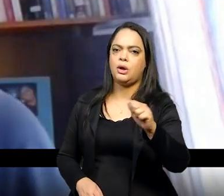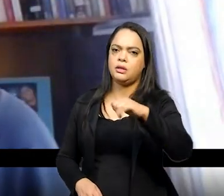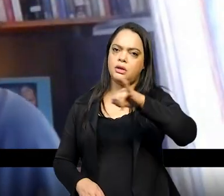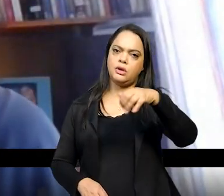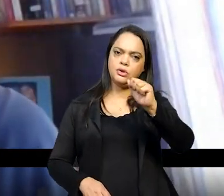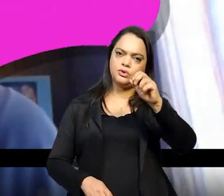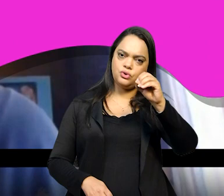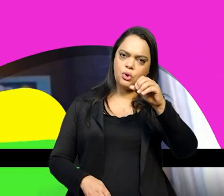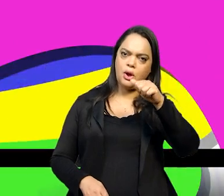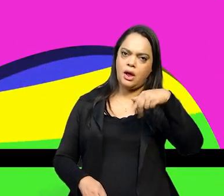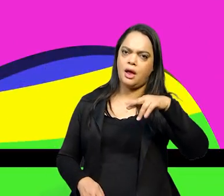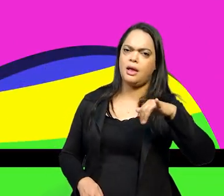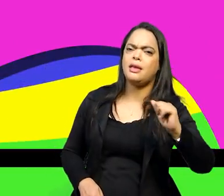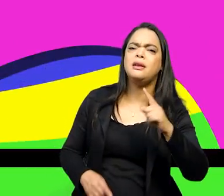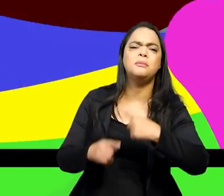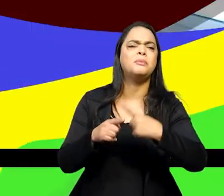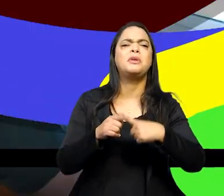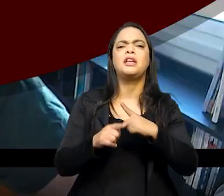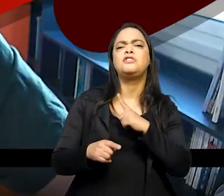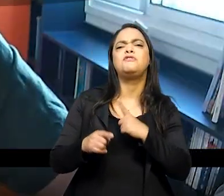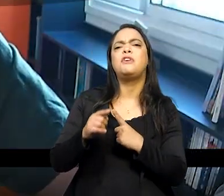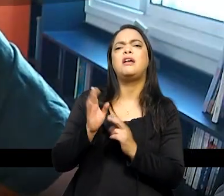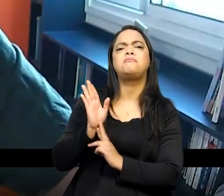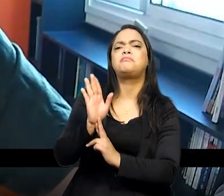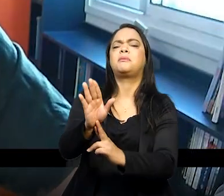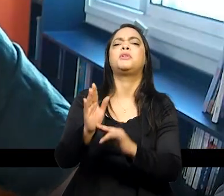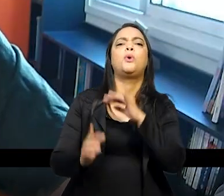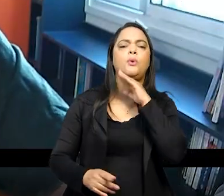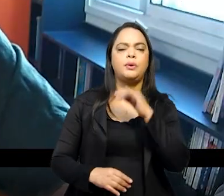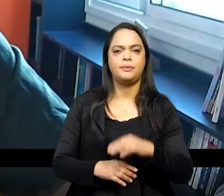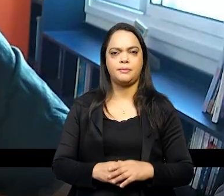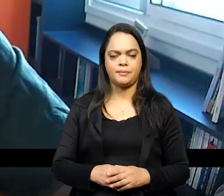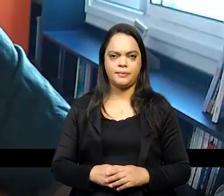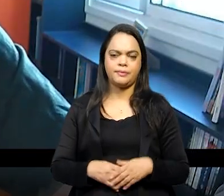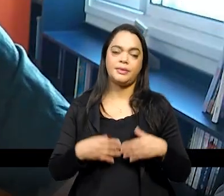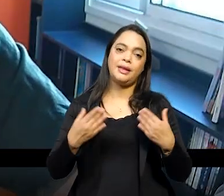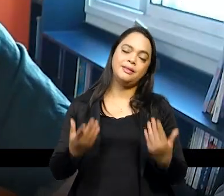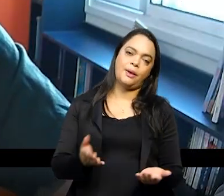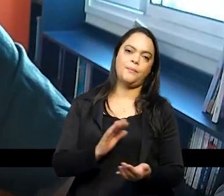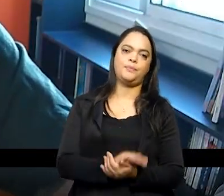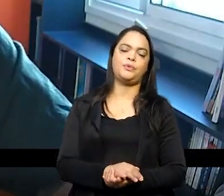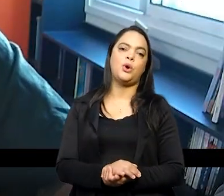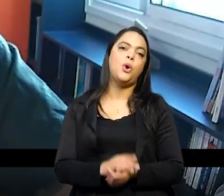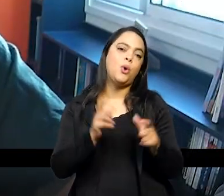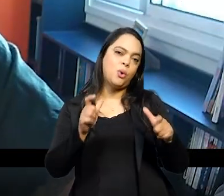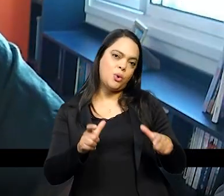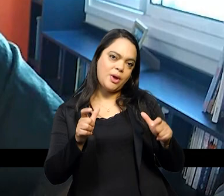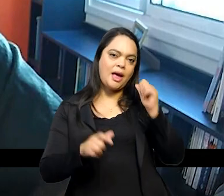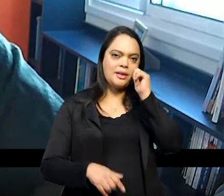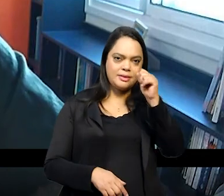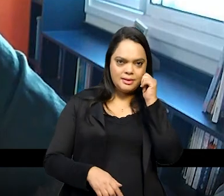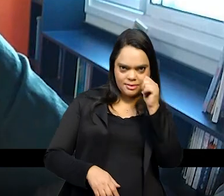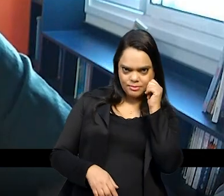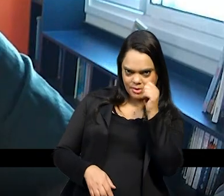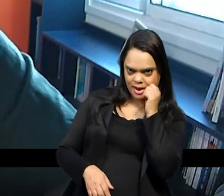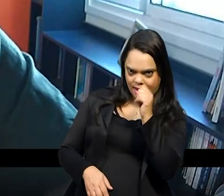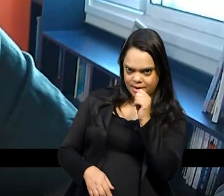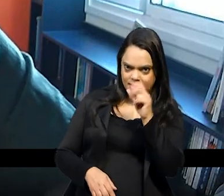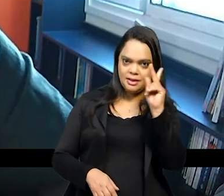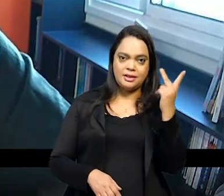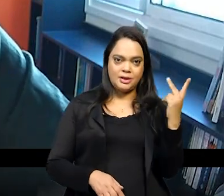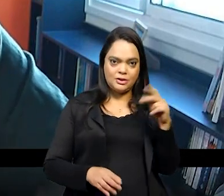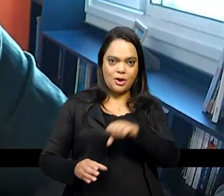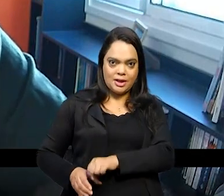construídas essas representações o lugar a ser dado para as mulheres na independência é o lugar que elas efetivamente tiveram né